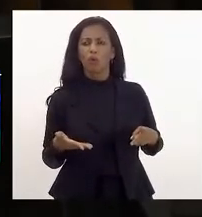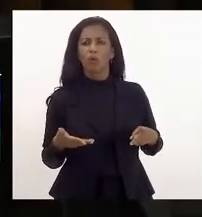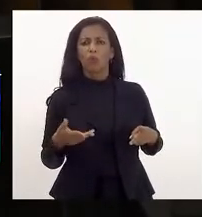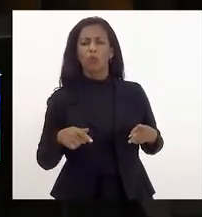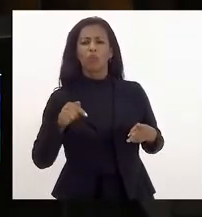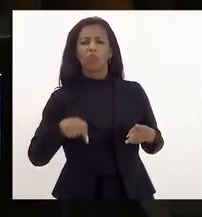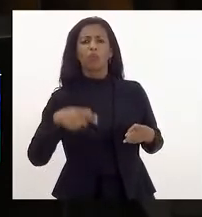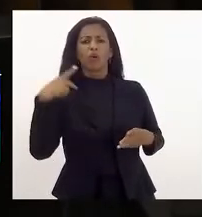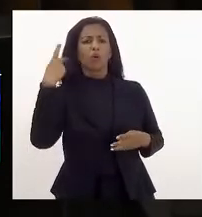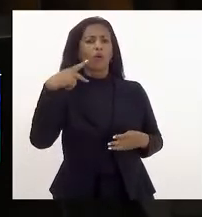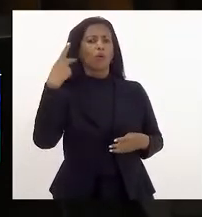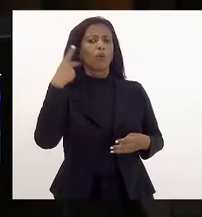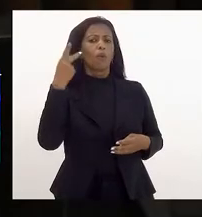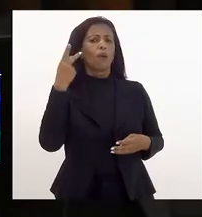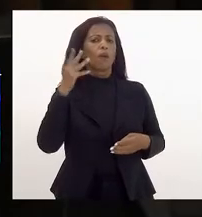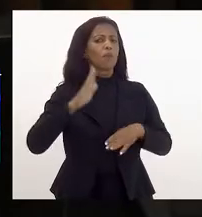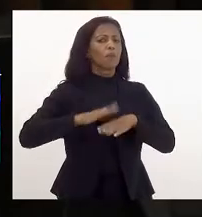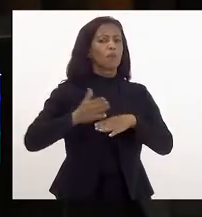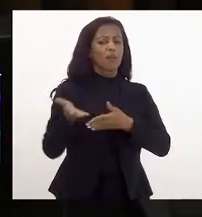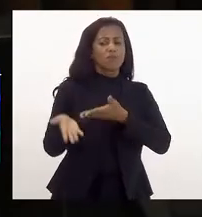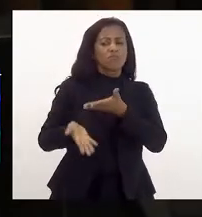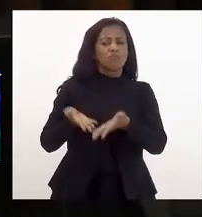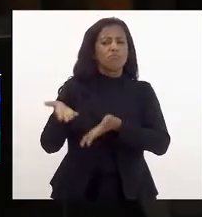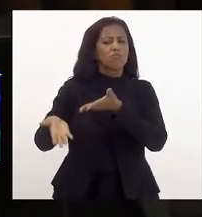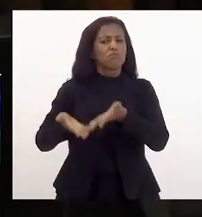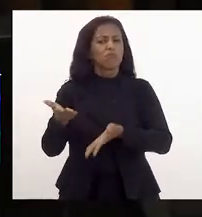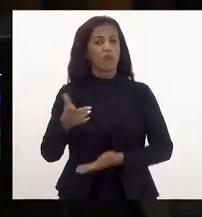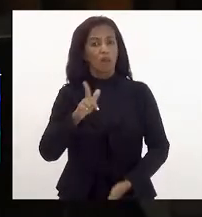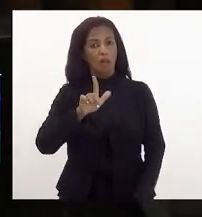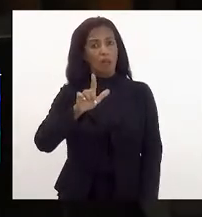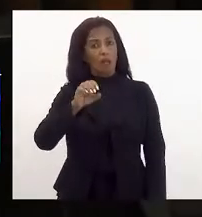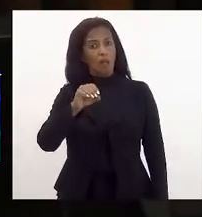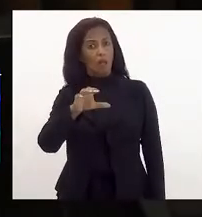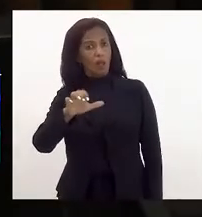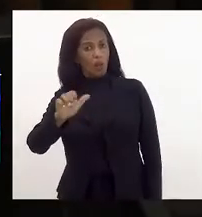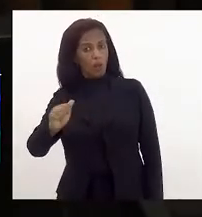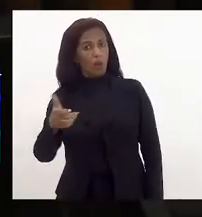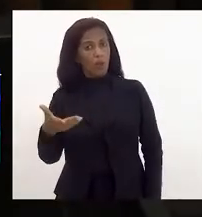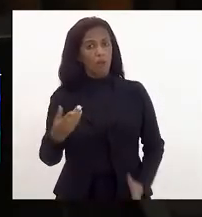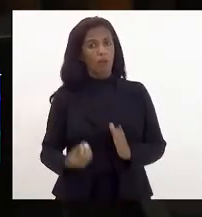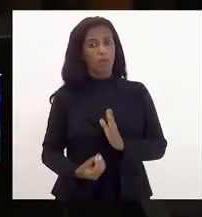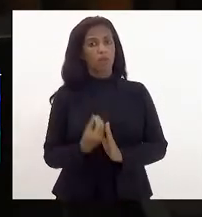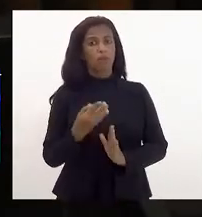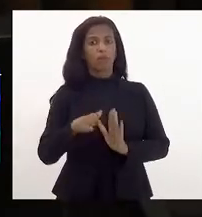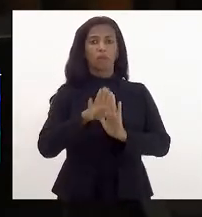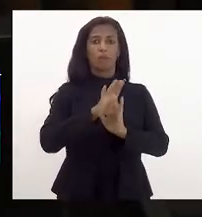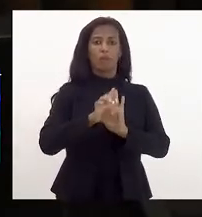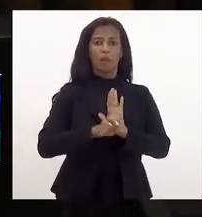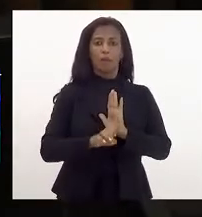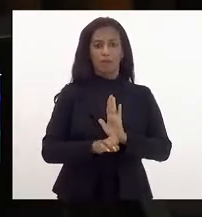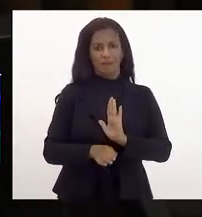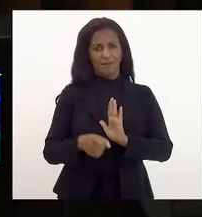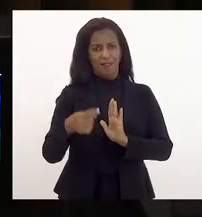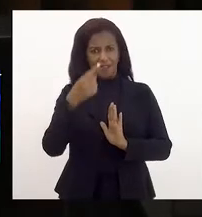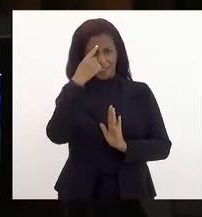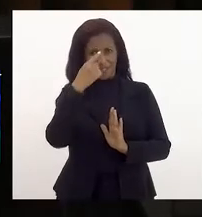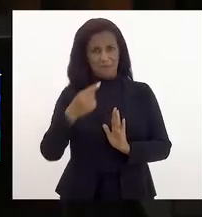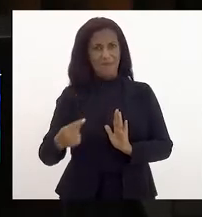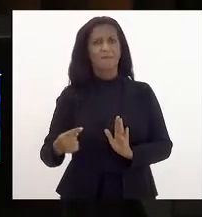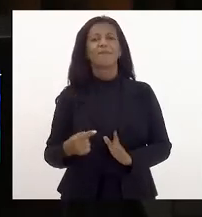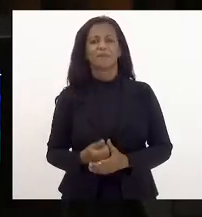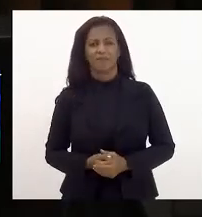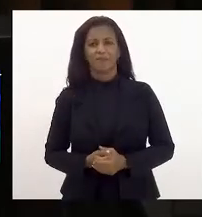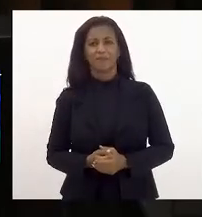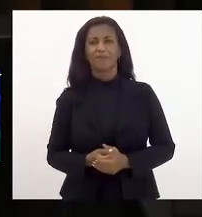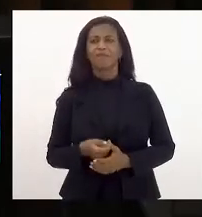Parlamento mais se dedica? A LOA, que vai abrir para emendas na semana que vem no